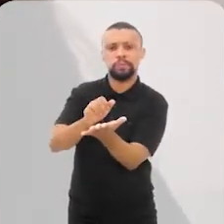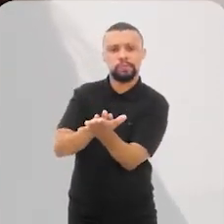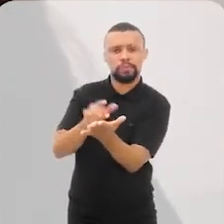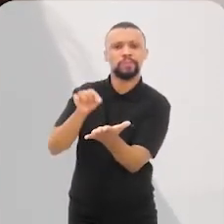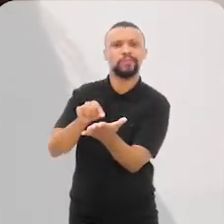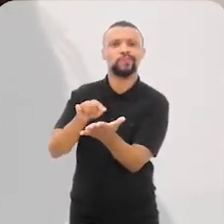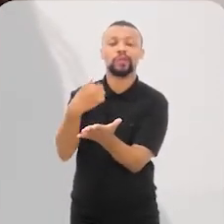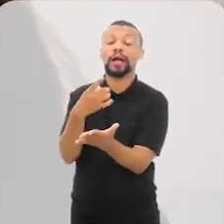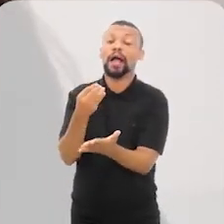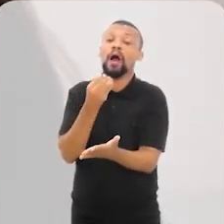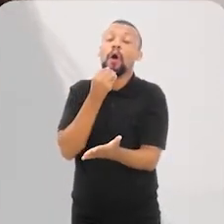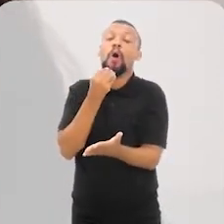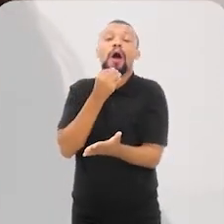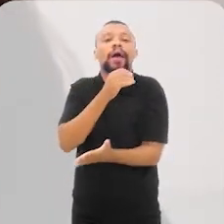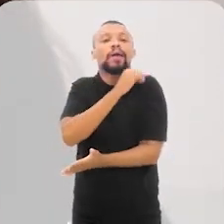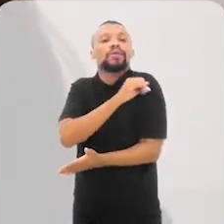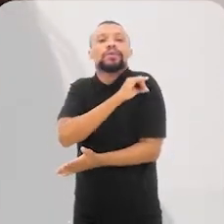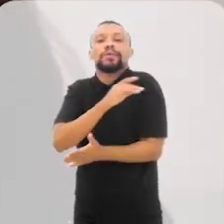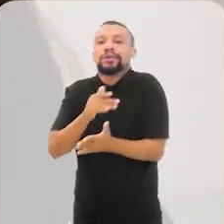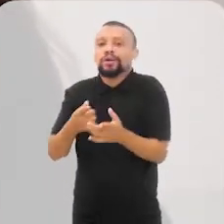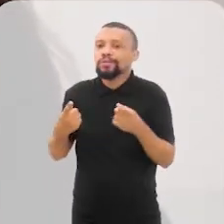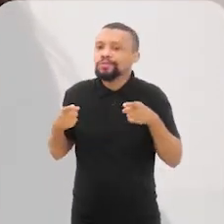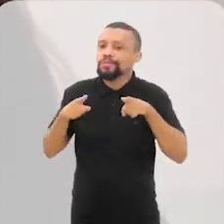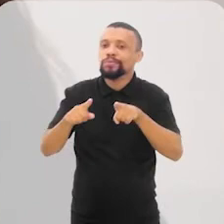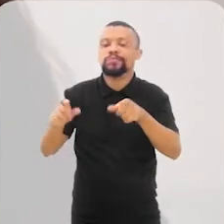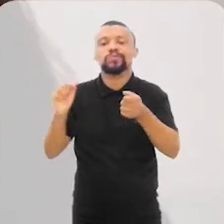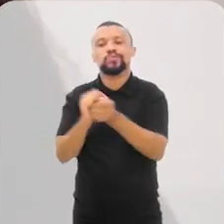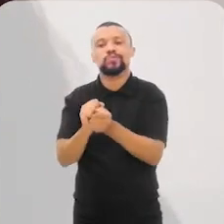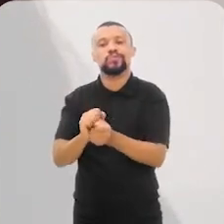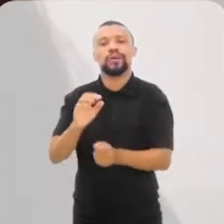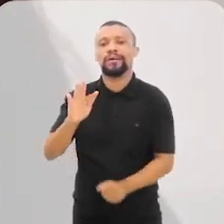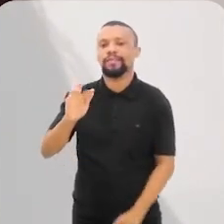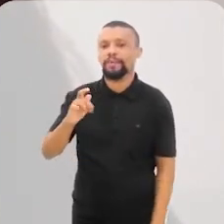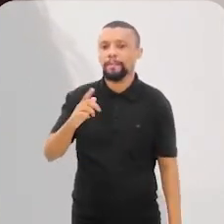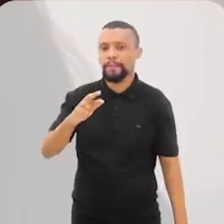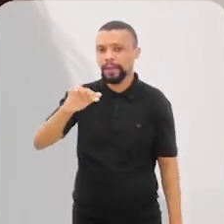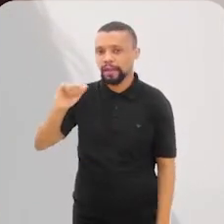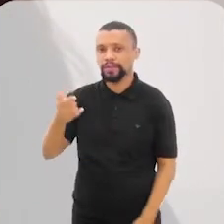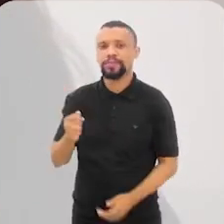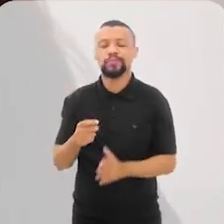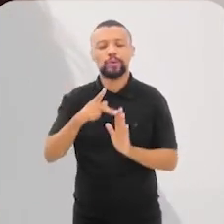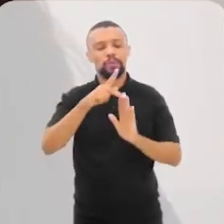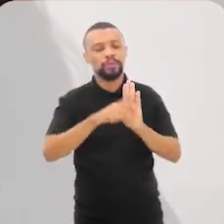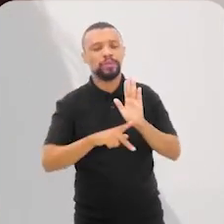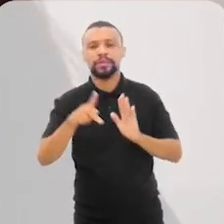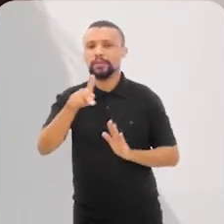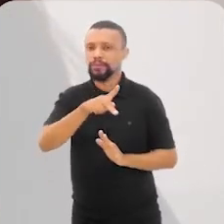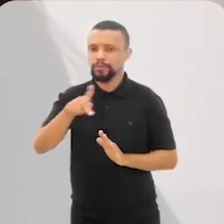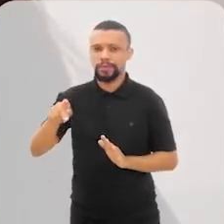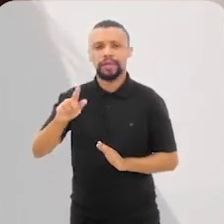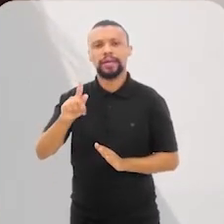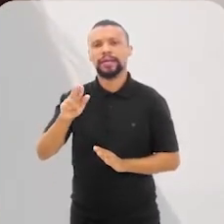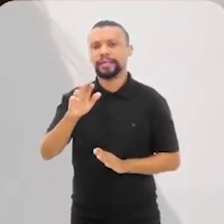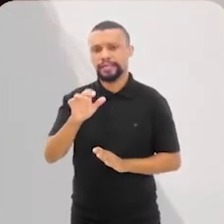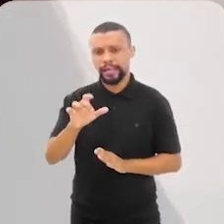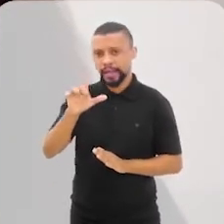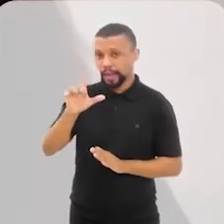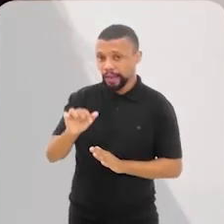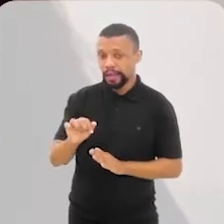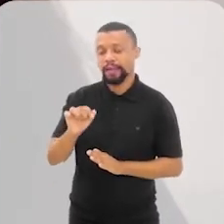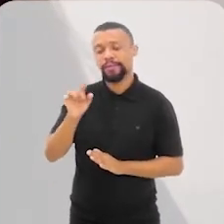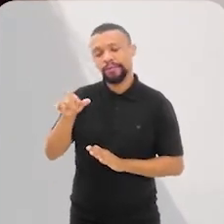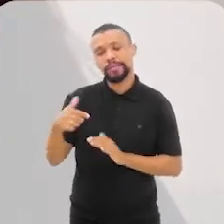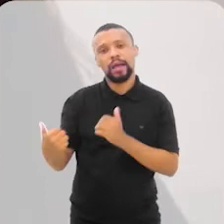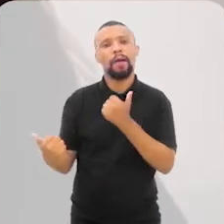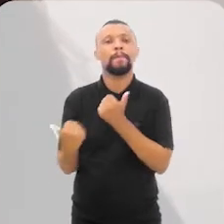oportunidade no Rio de Janeiro de iniciar com esse recurso da FAPERJ. O projeto que a professora Graziela está mencionando tem